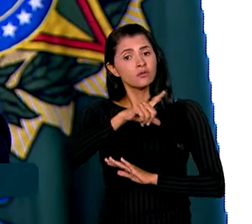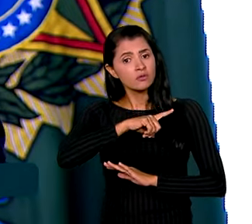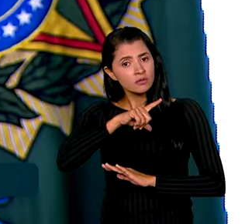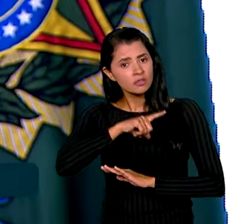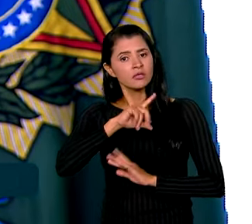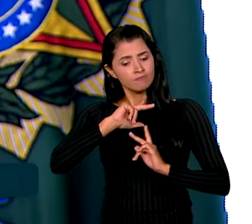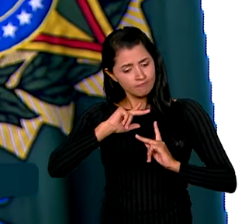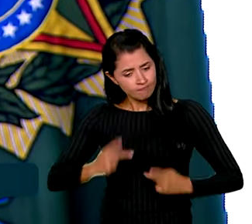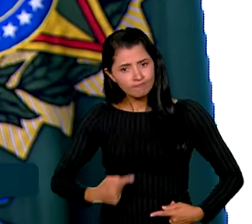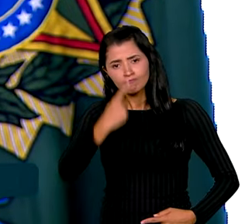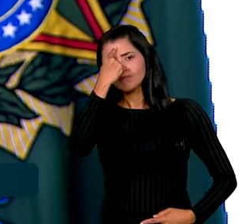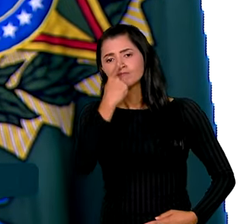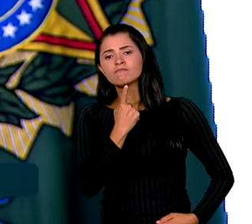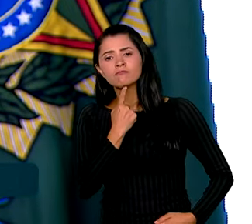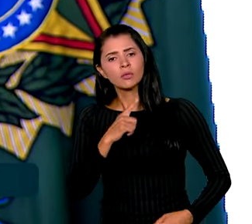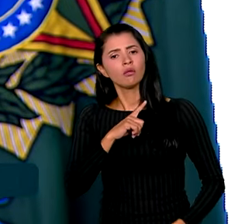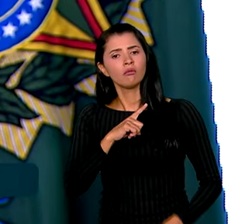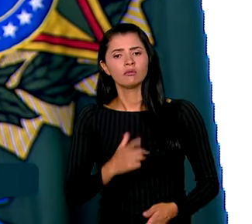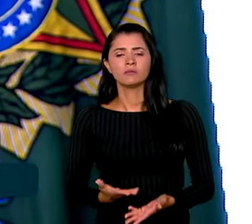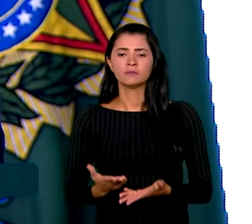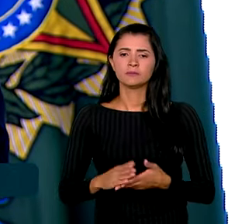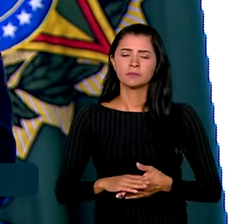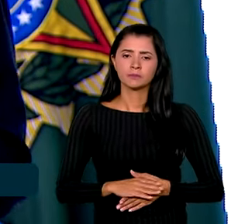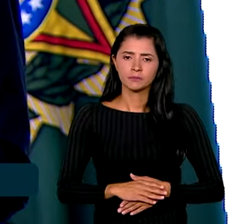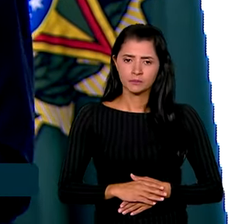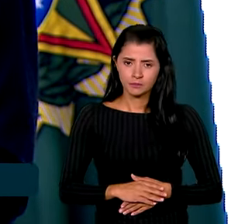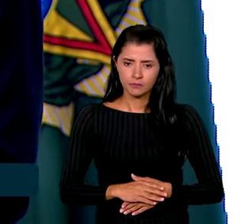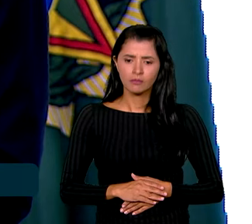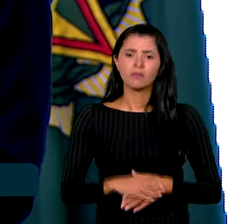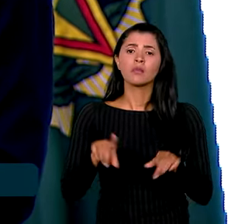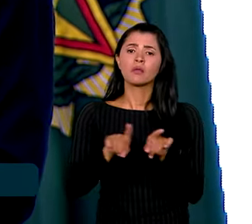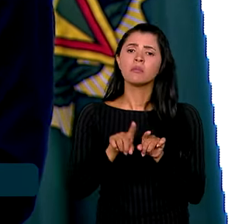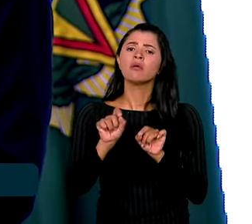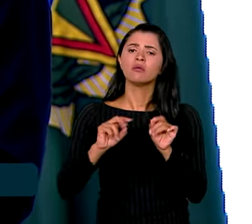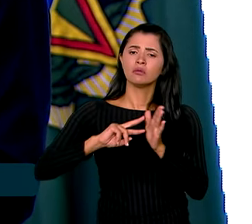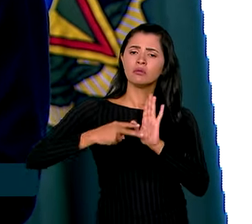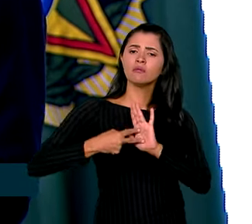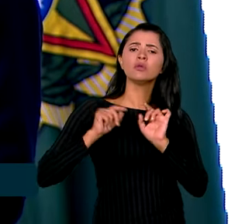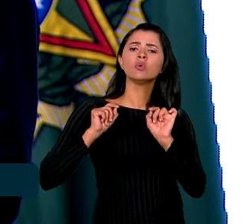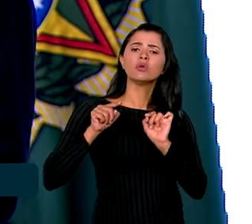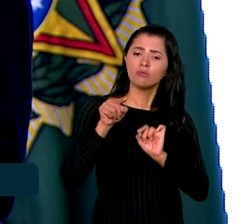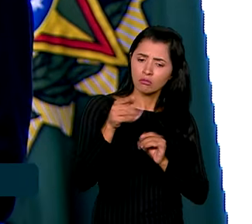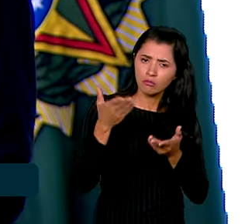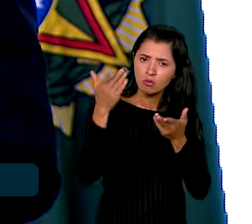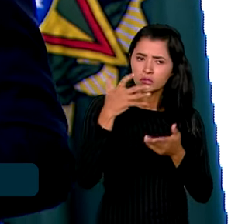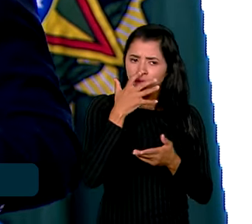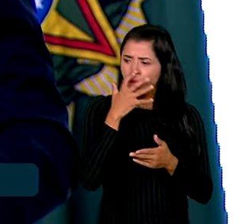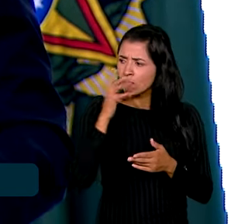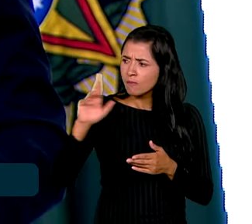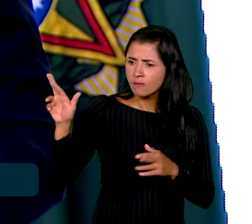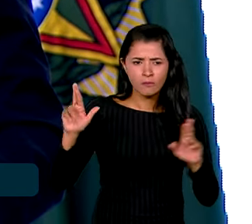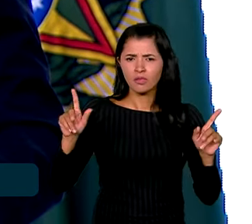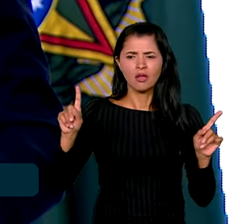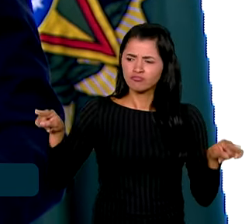humanista, significa que você não vê diferença